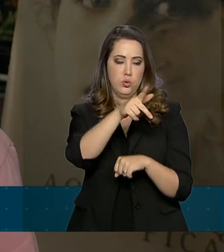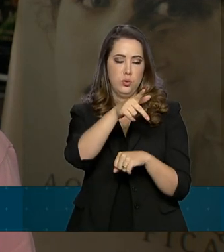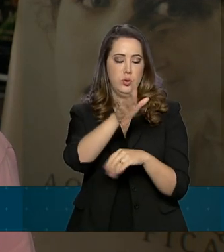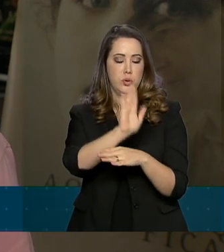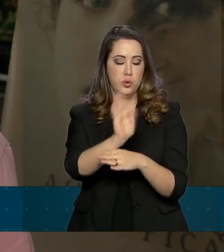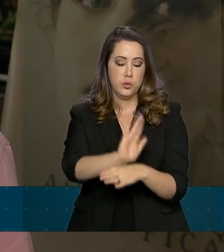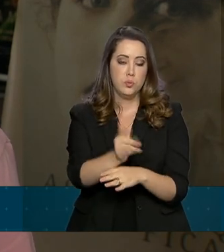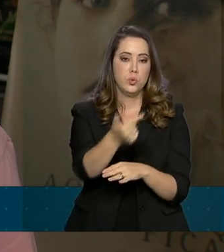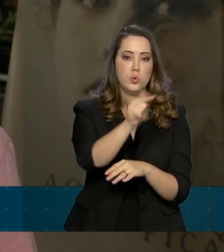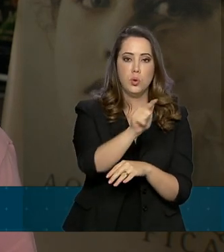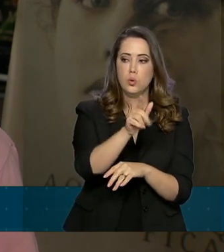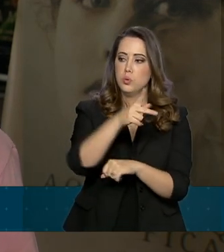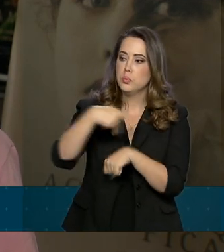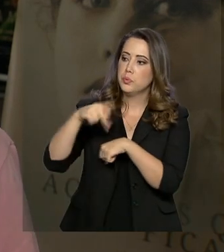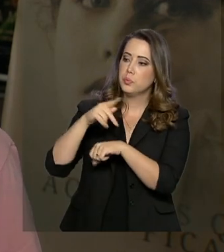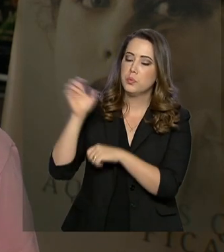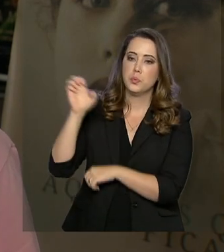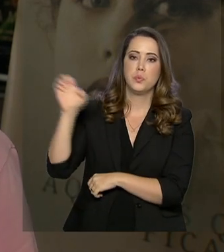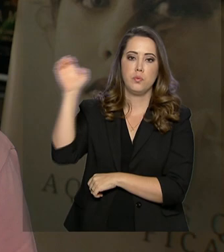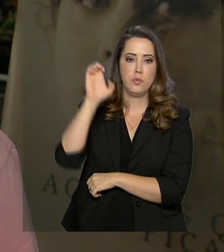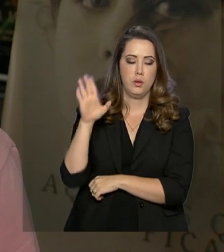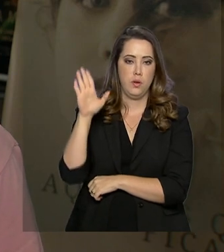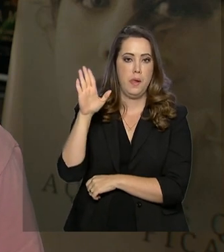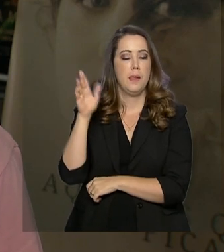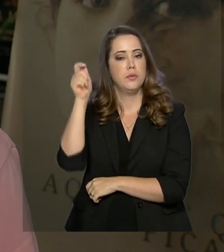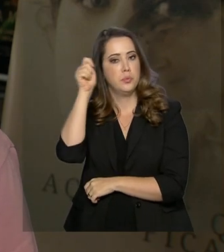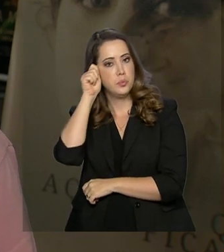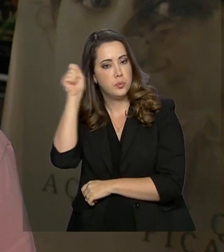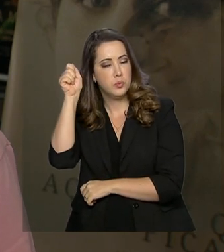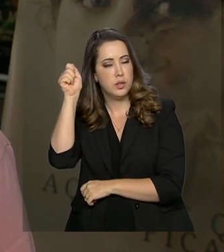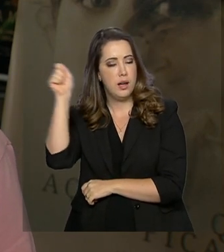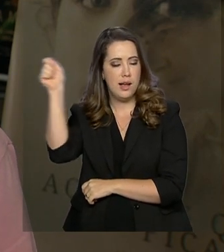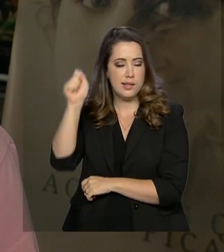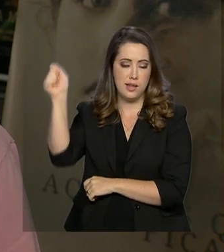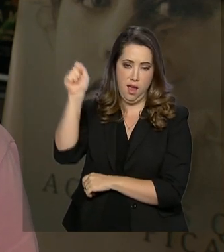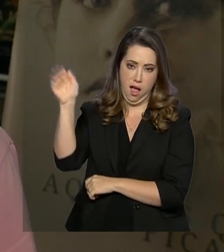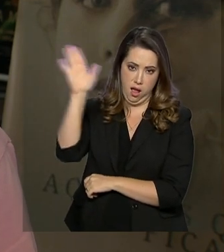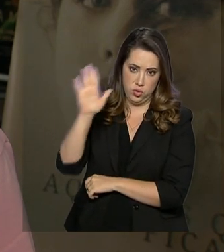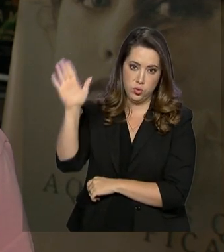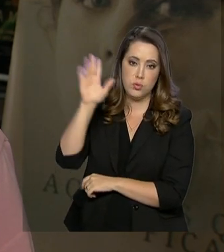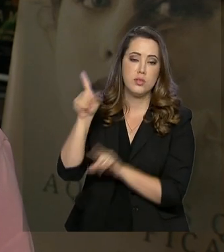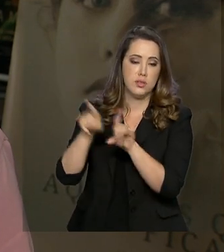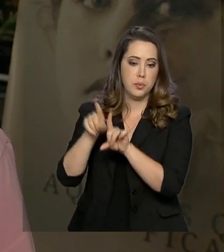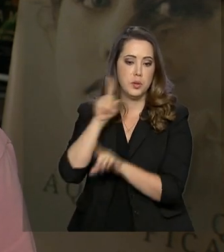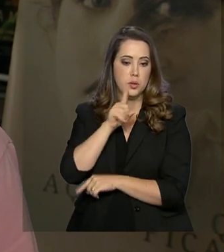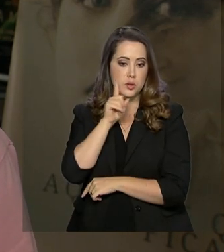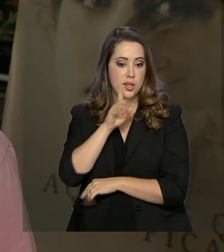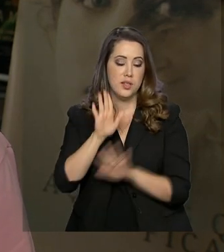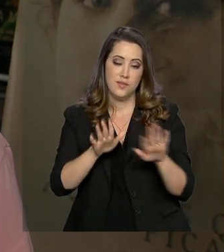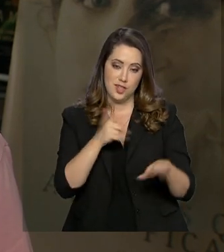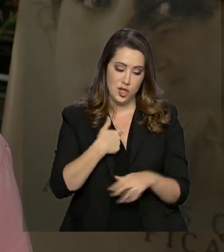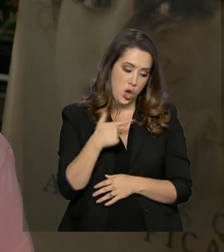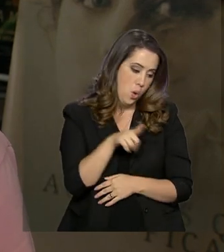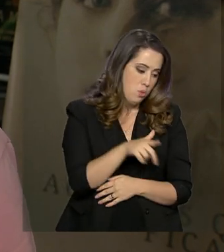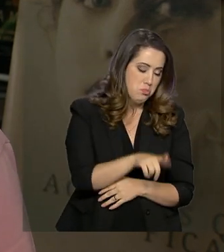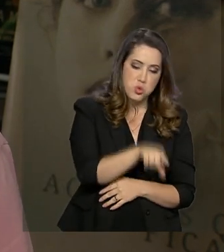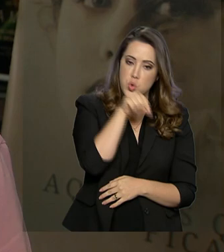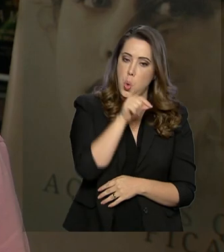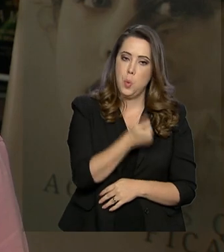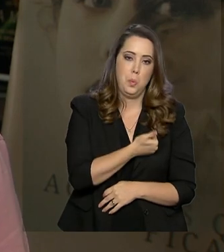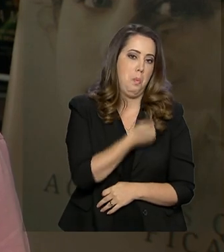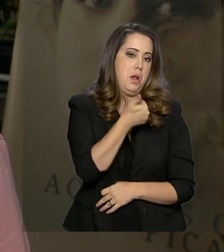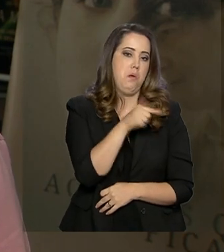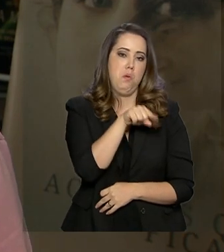europeus, asiáticos e norte-americanos. Eu os prefiro, às vezes, muitas das